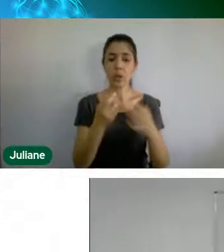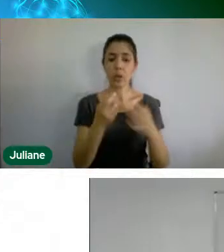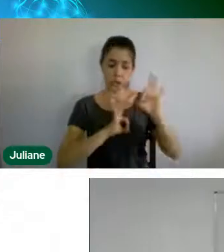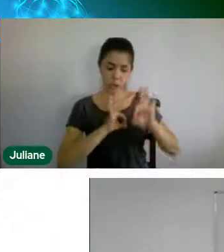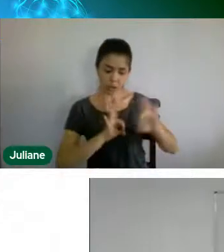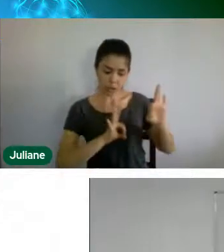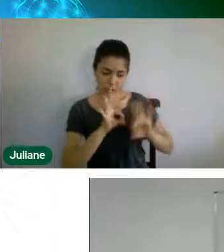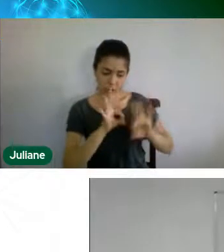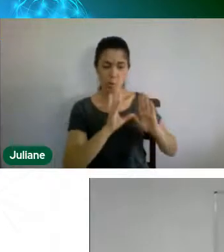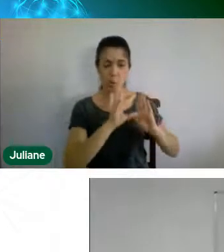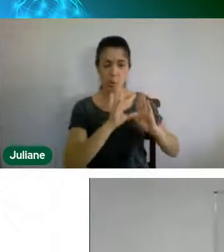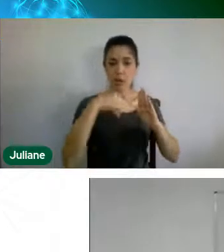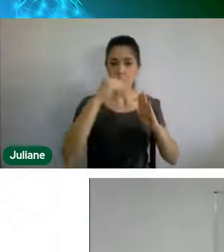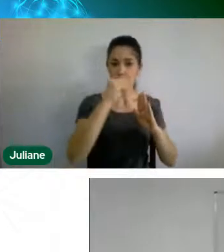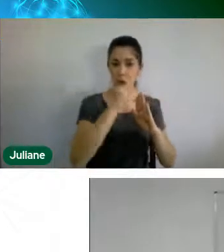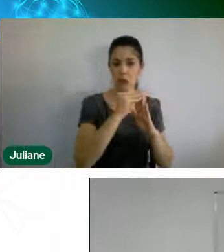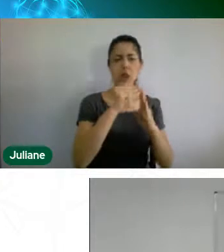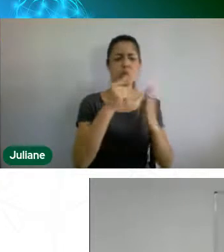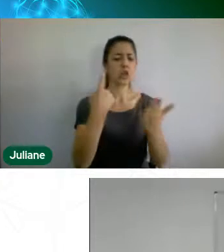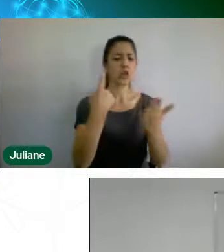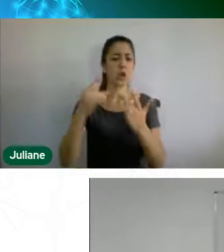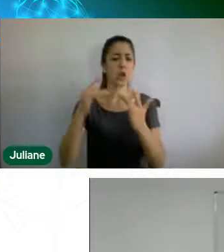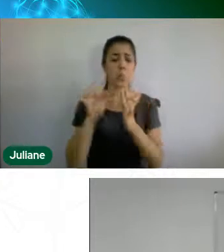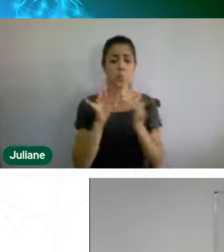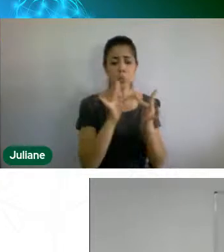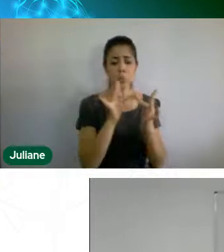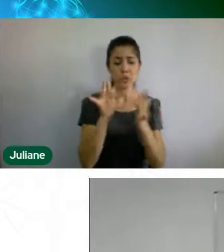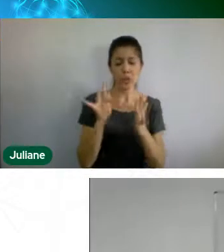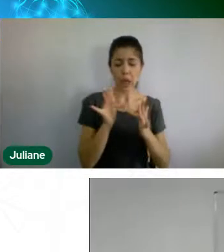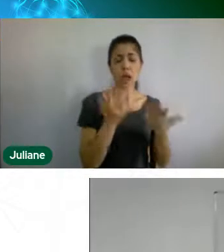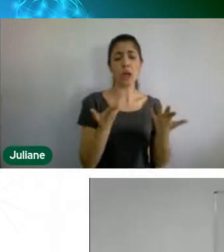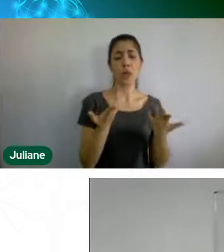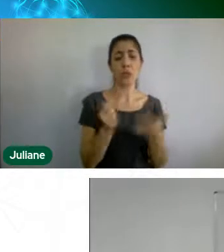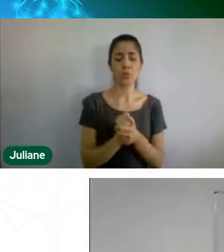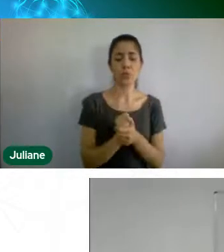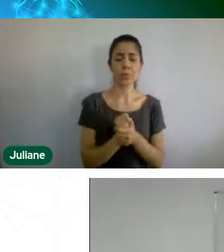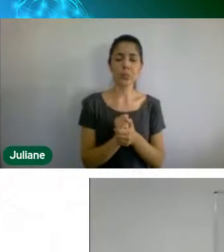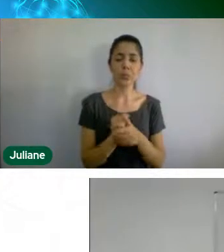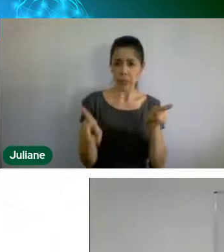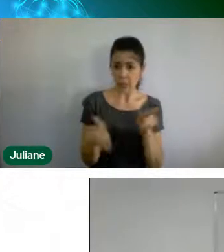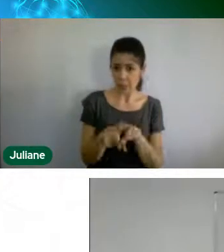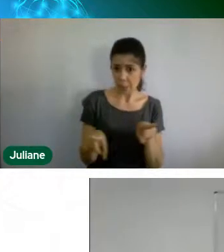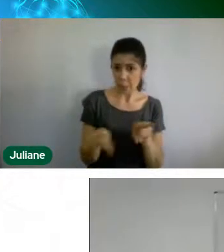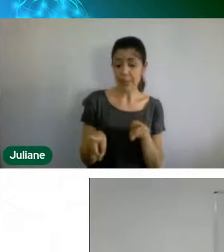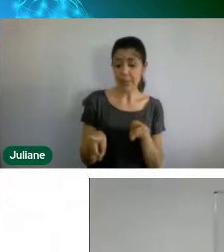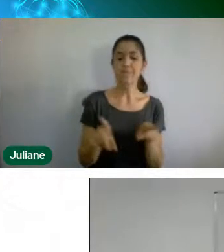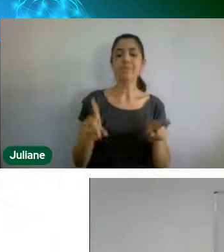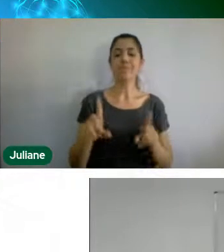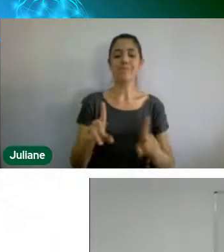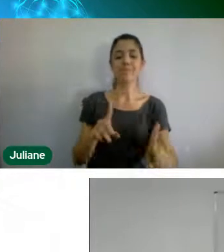a gente, eles trazem o que está acontecendo nas escolas, né, os projetos de escolas,